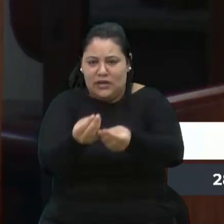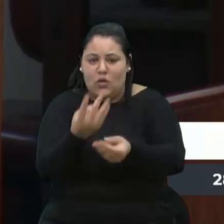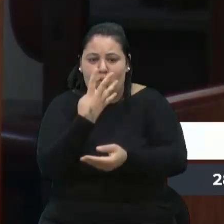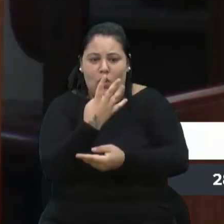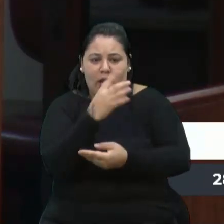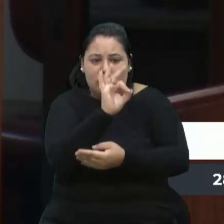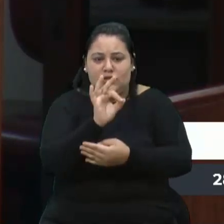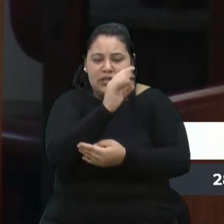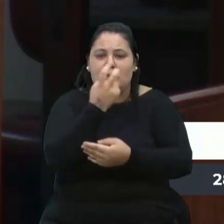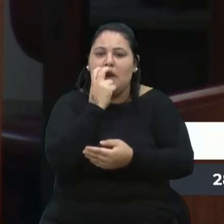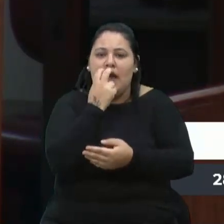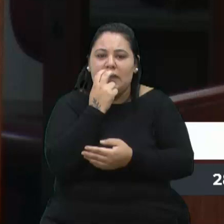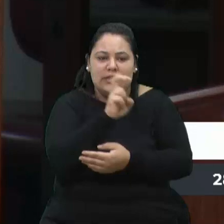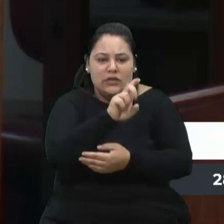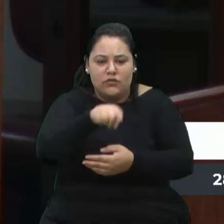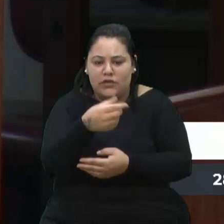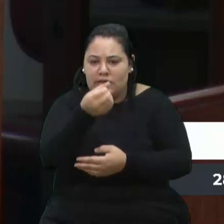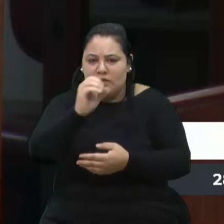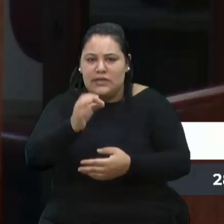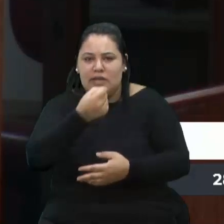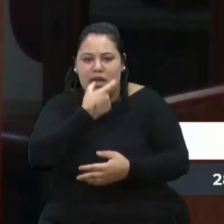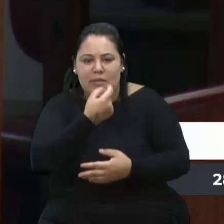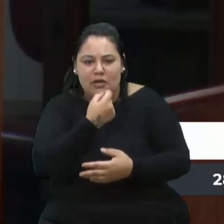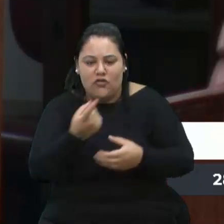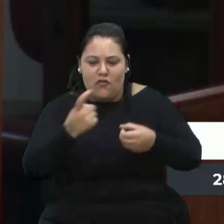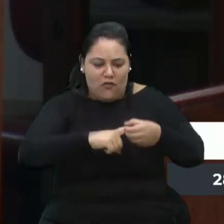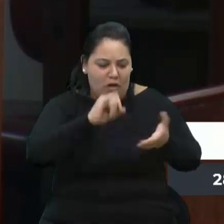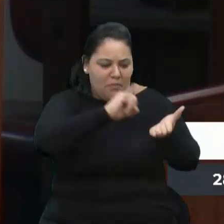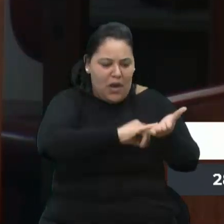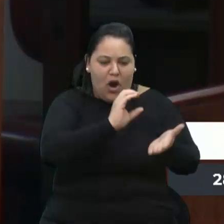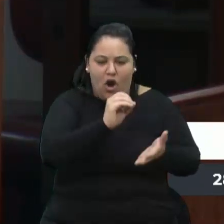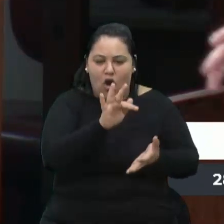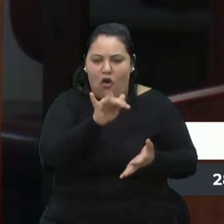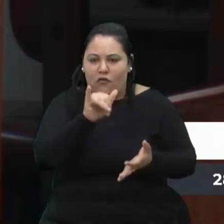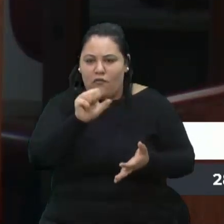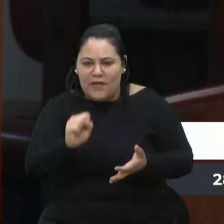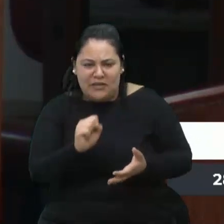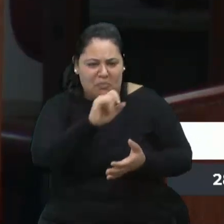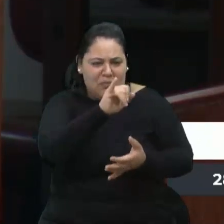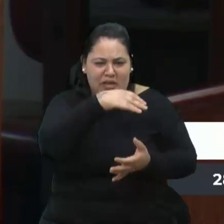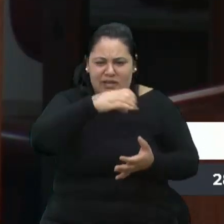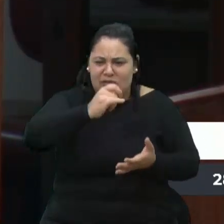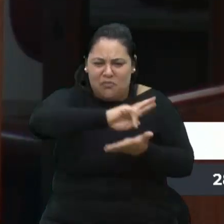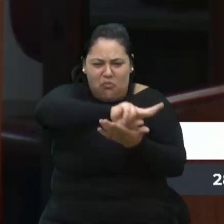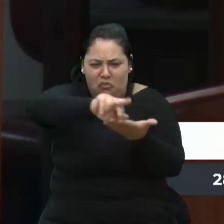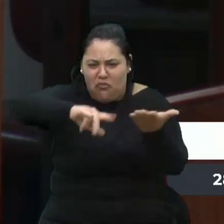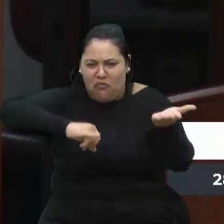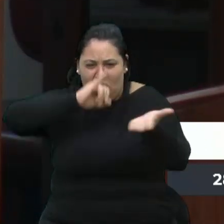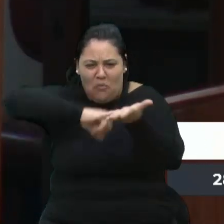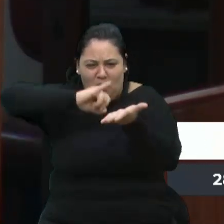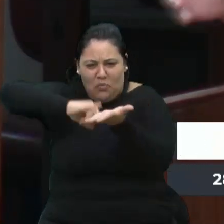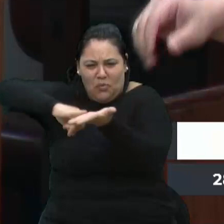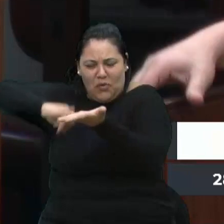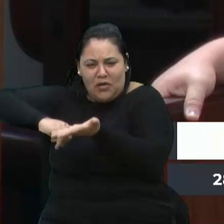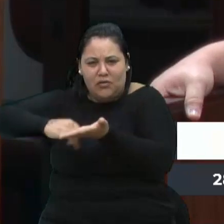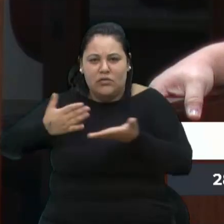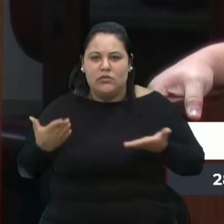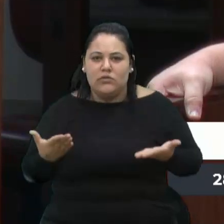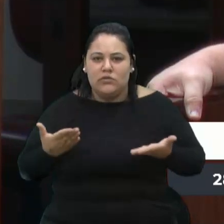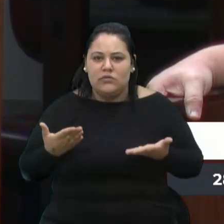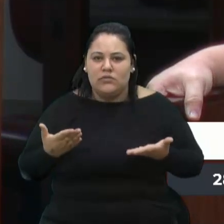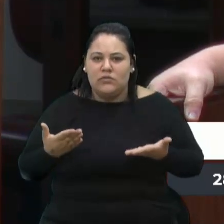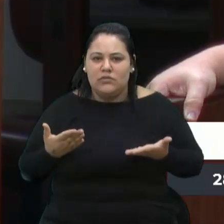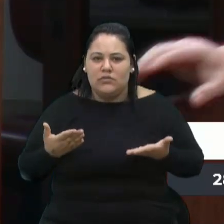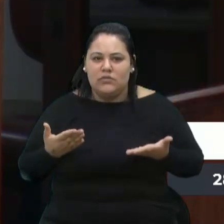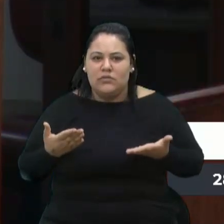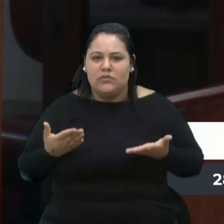,60% nos remédios. Volta dos impostos, PIS, COFINS, ICMS, de 17 para 22. É uma maravilha.